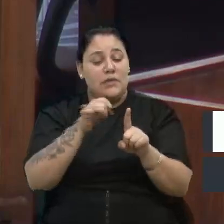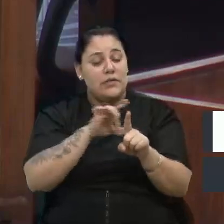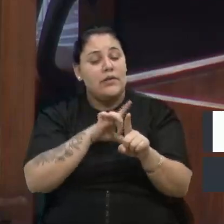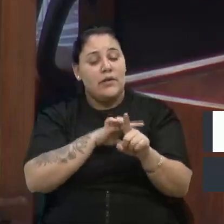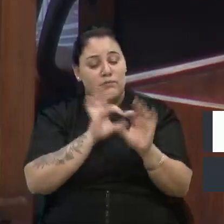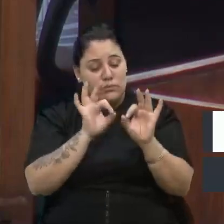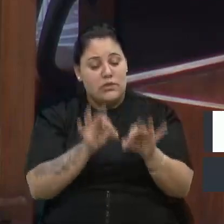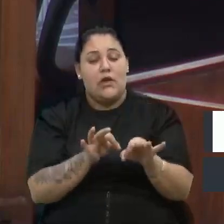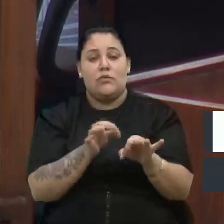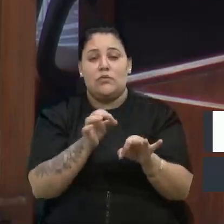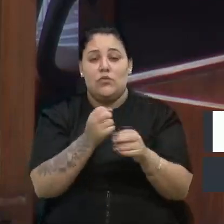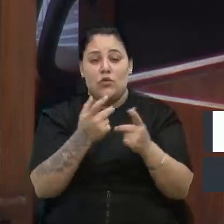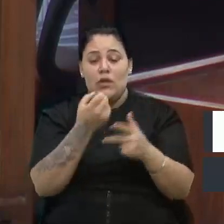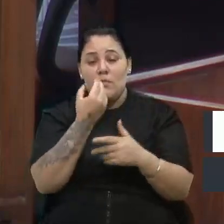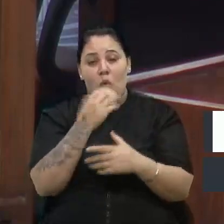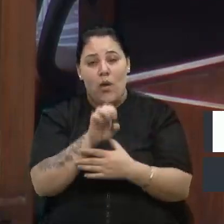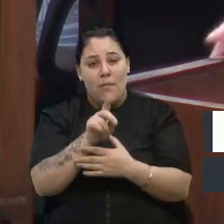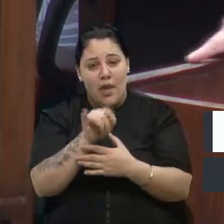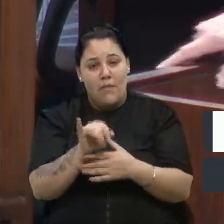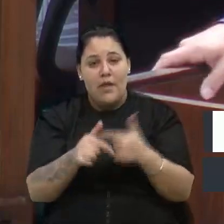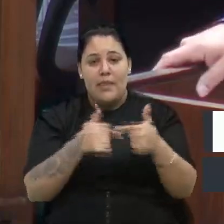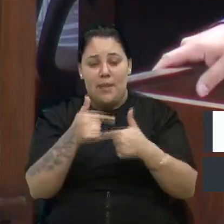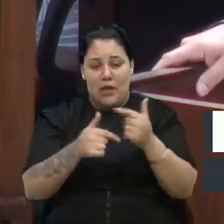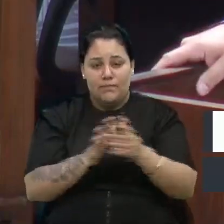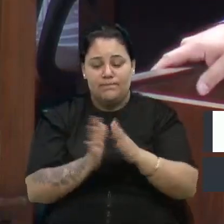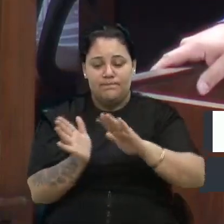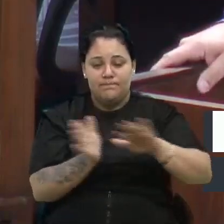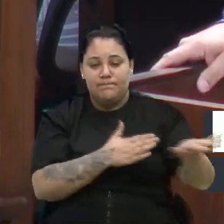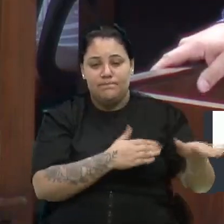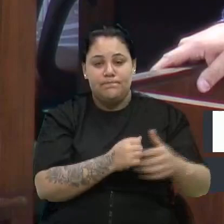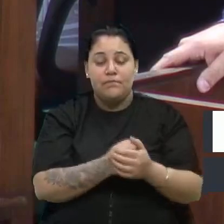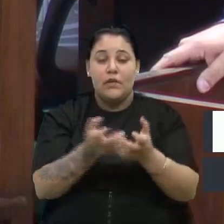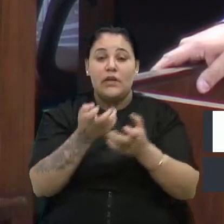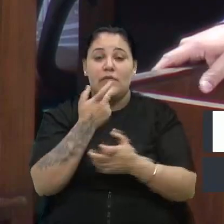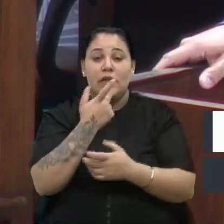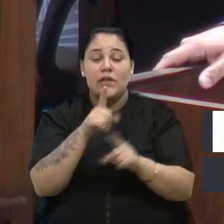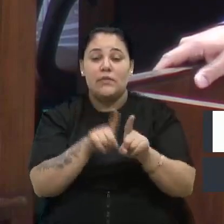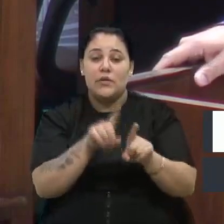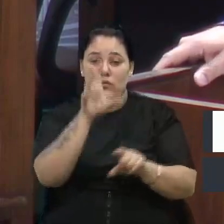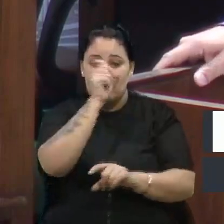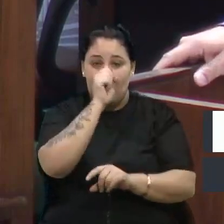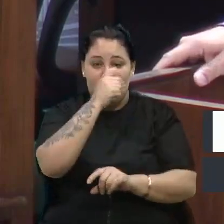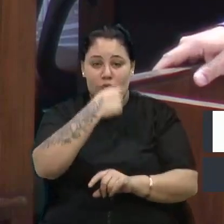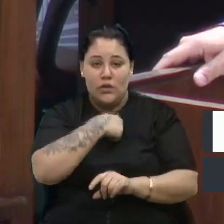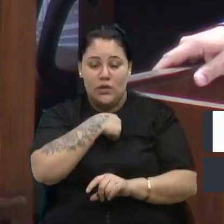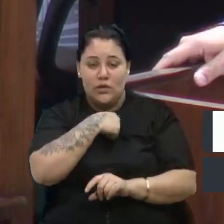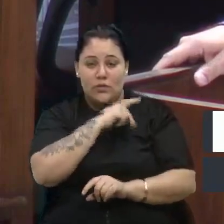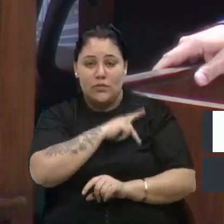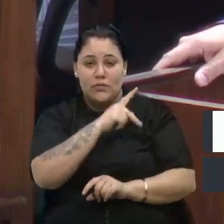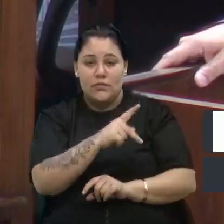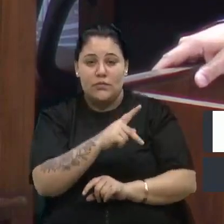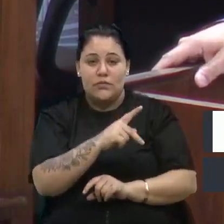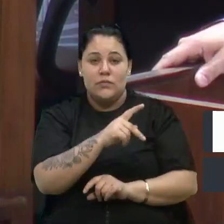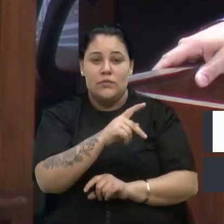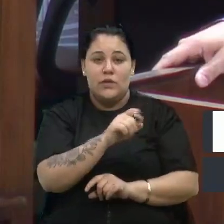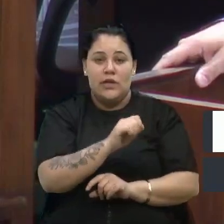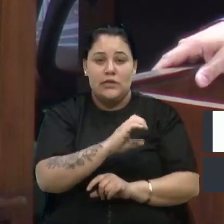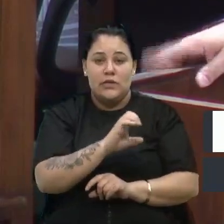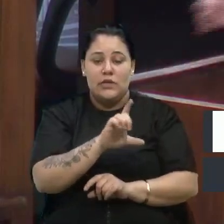mínimas de trabalho. Por fim, dizer que no sábado, eu, como presidente da CLPC,